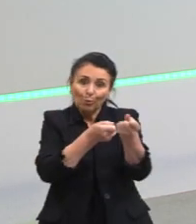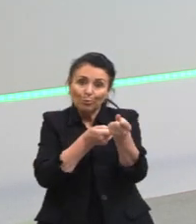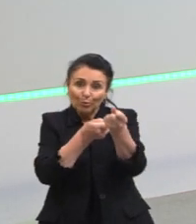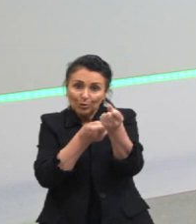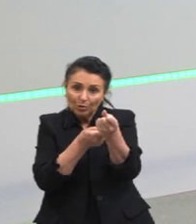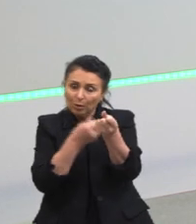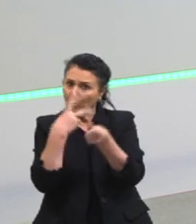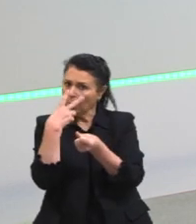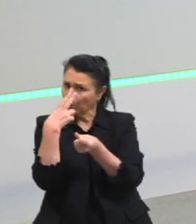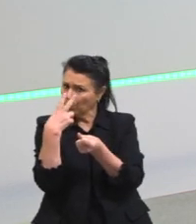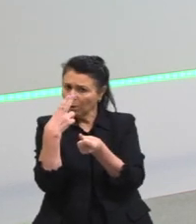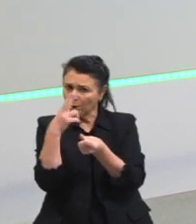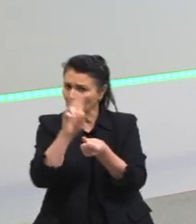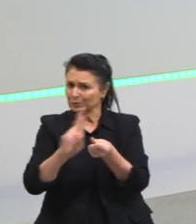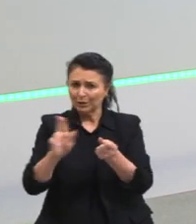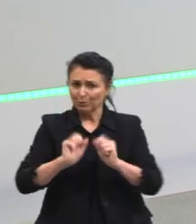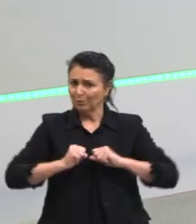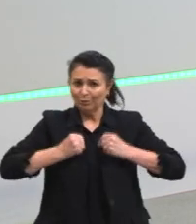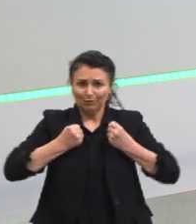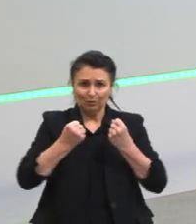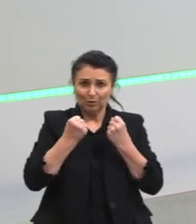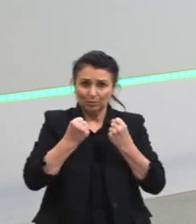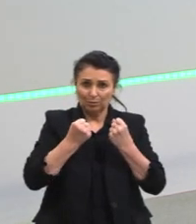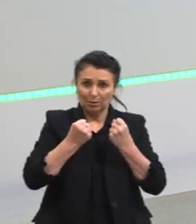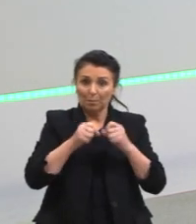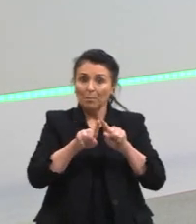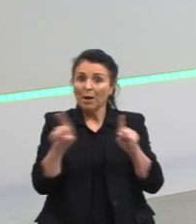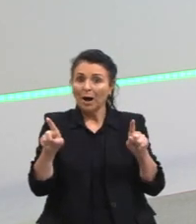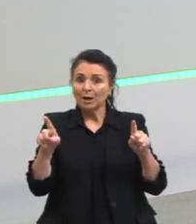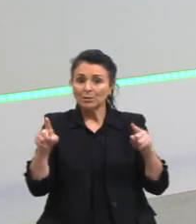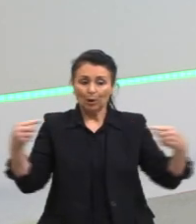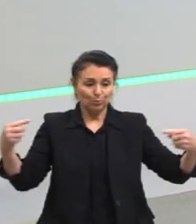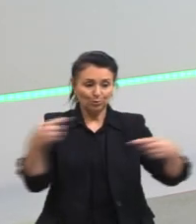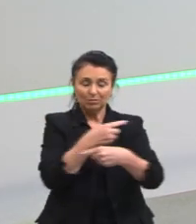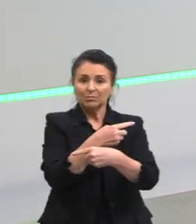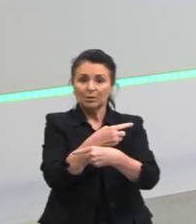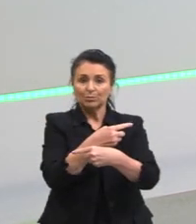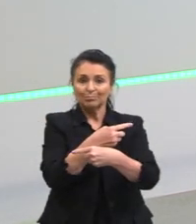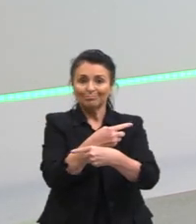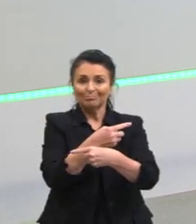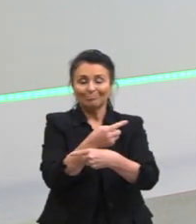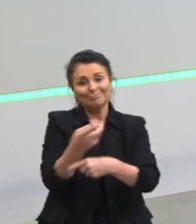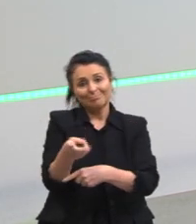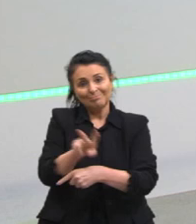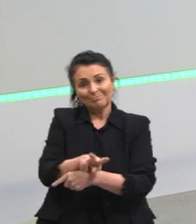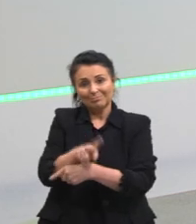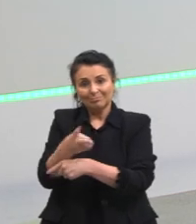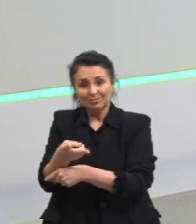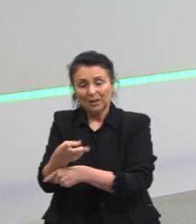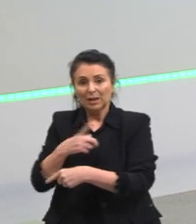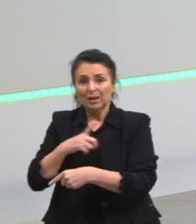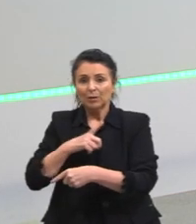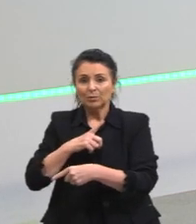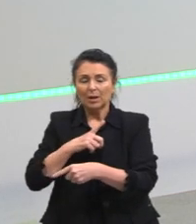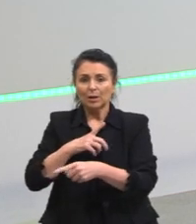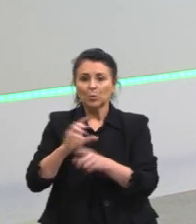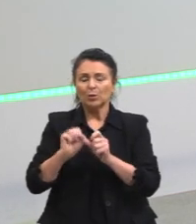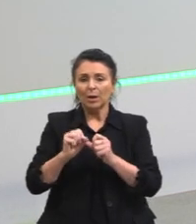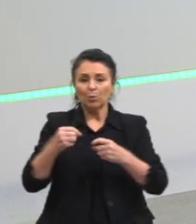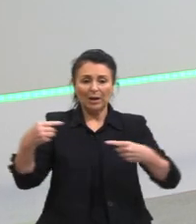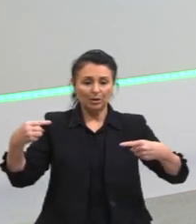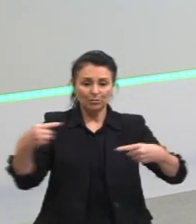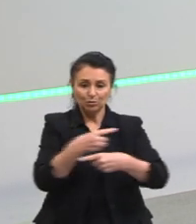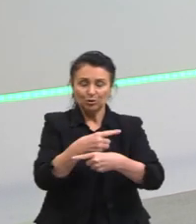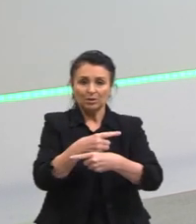todas as suas forças. Mas cada um para o lado. Então, acaba havendo, então, uma diminuição dessas